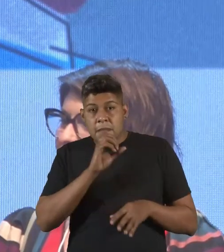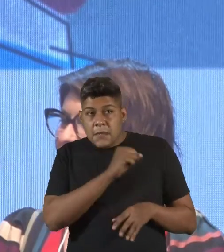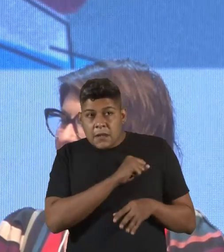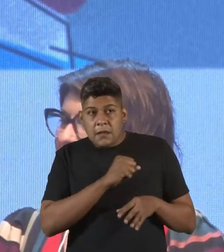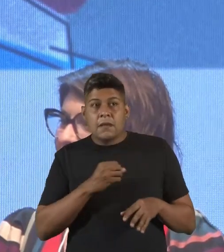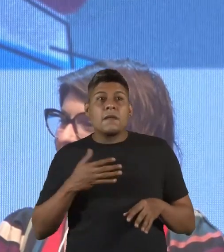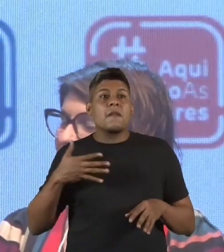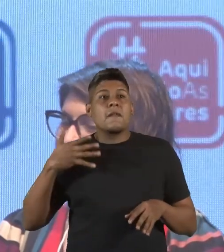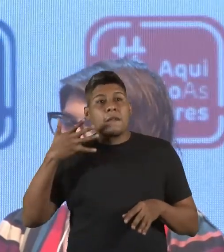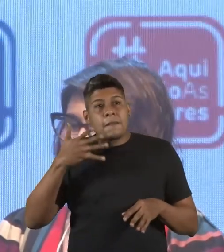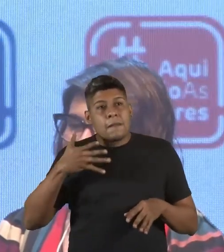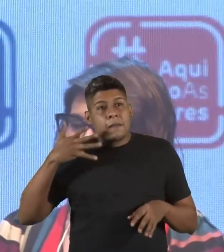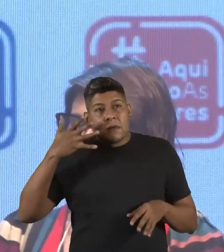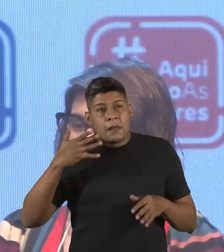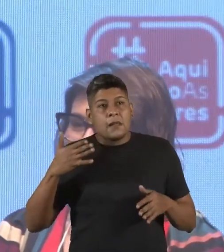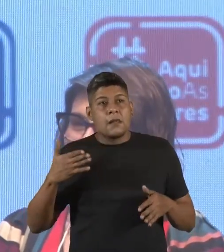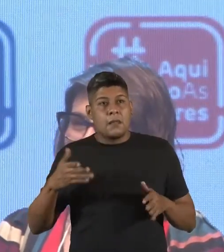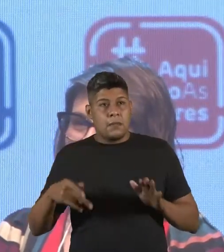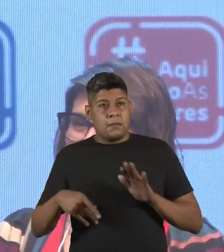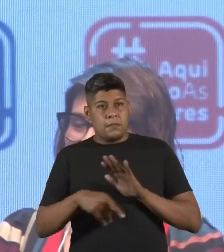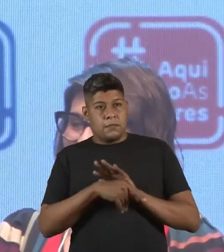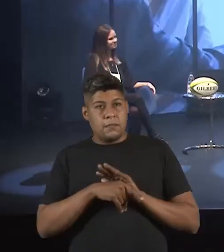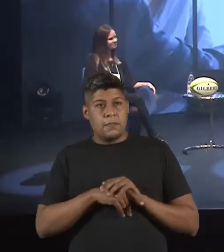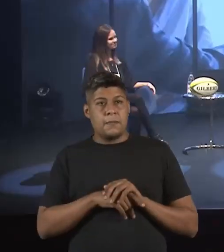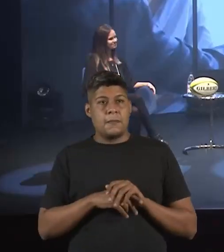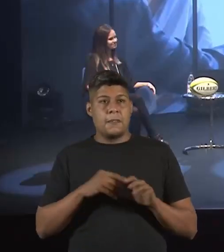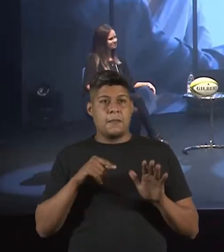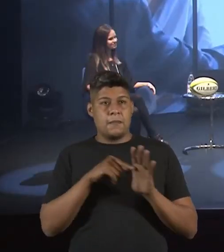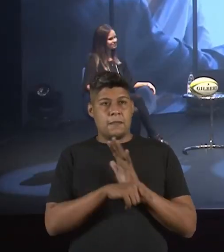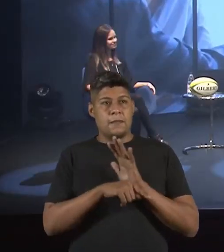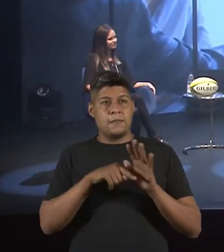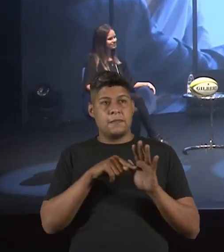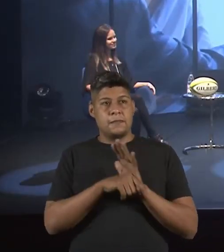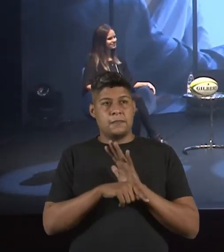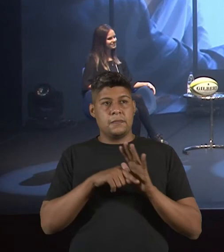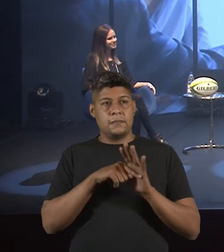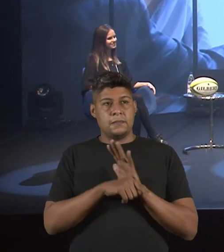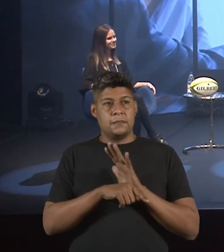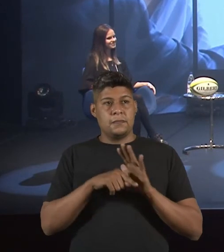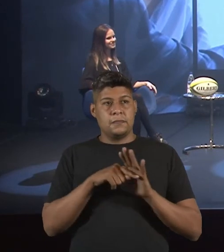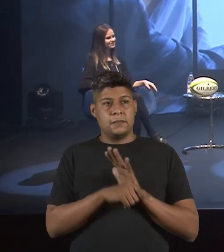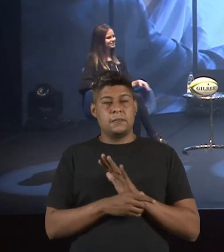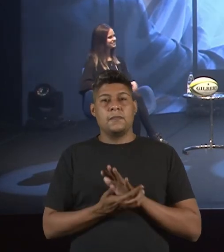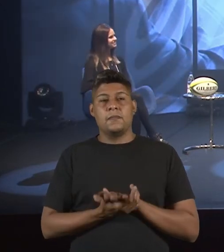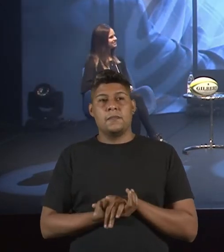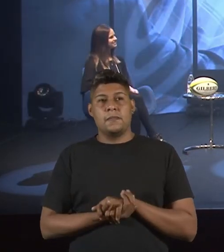palestra e abro para o nosso painel aqui. Muito obrigada.